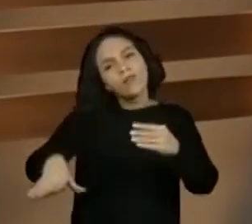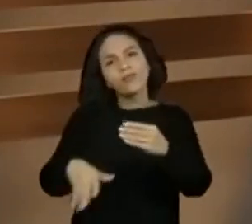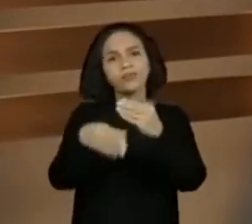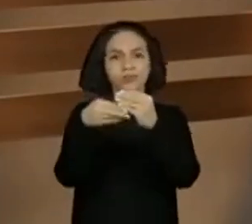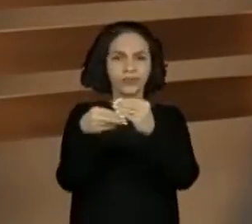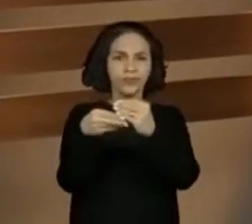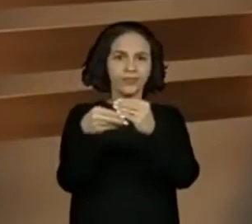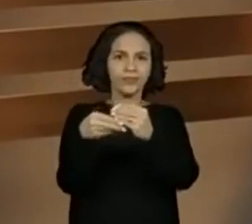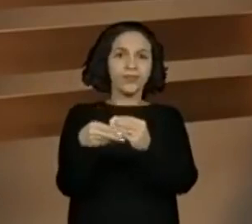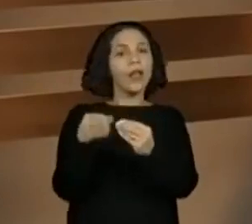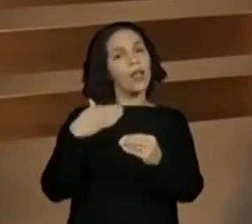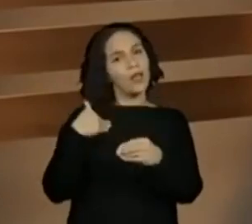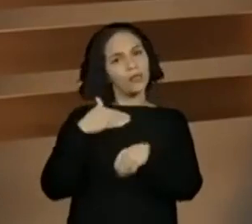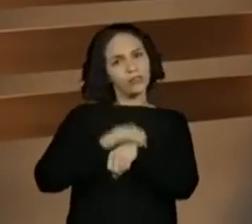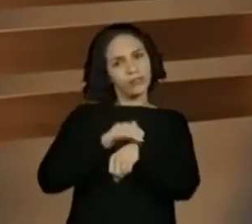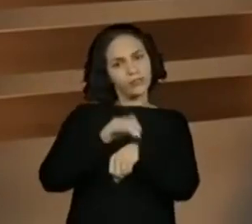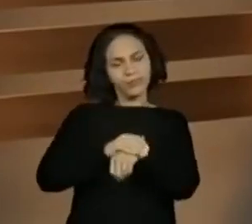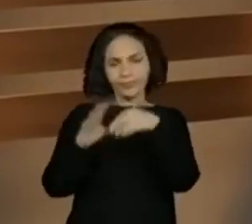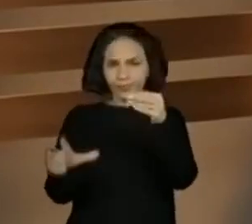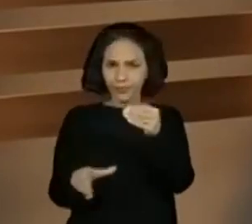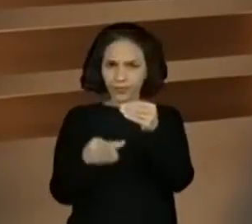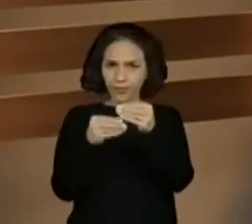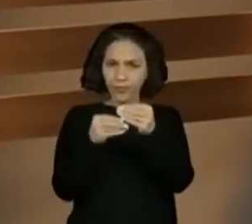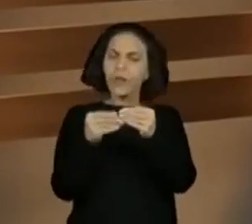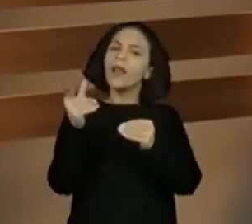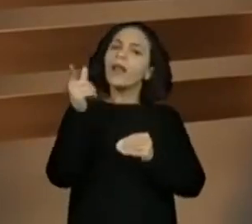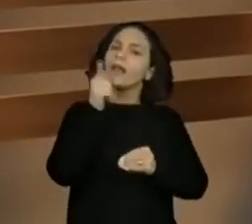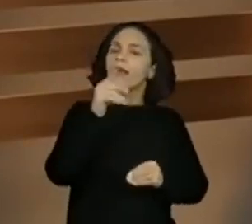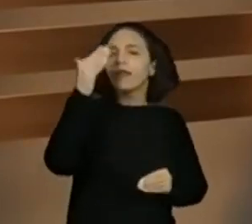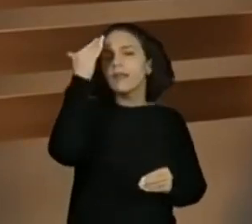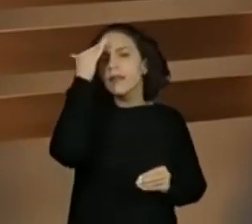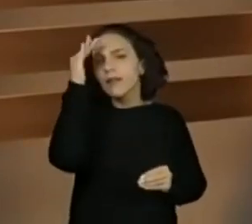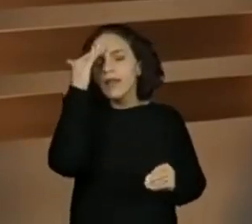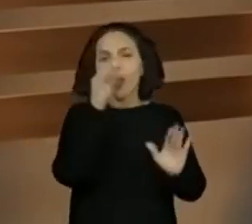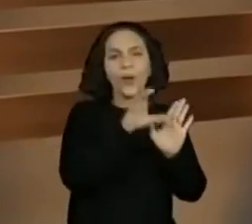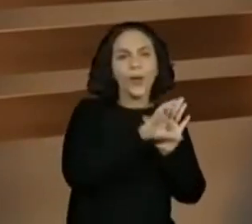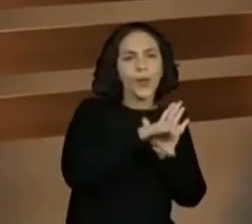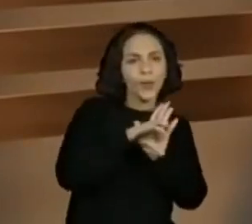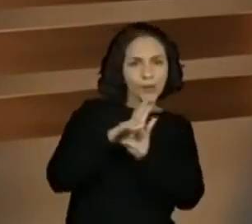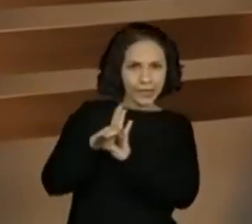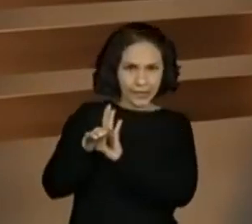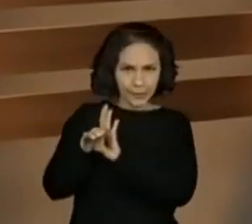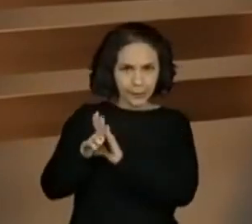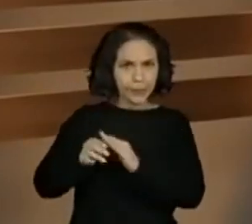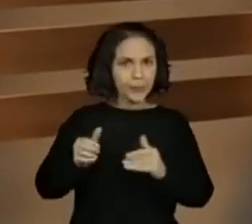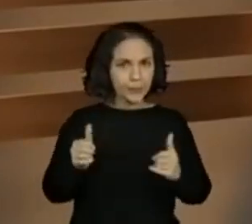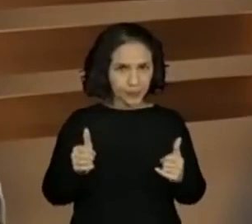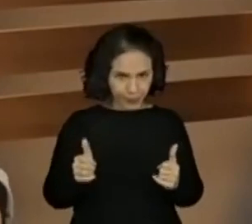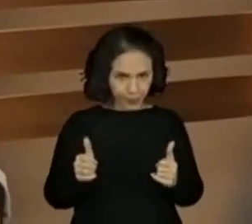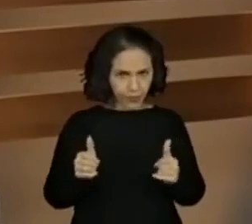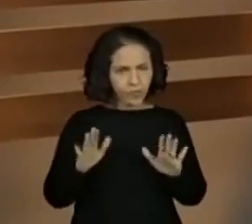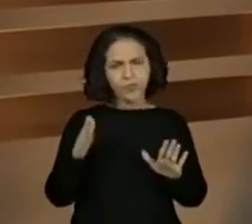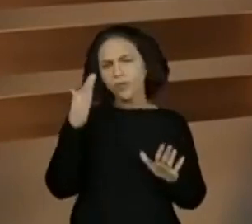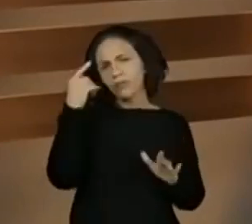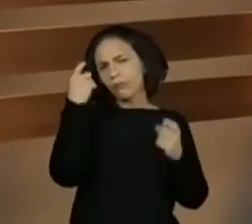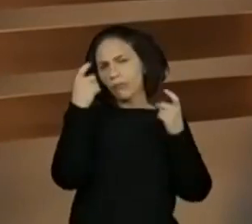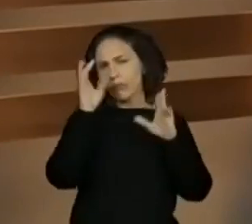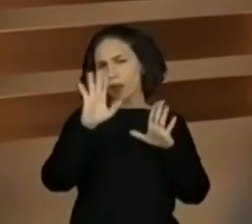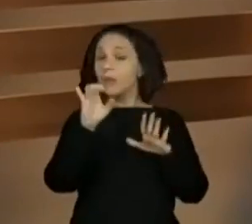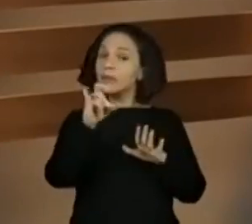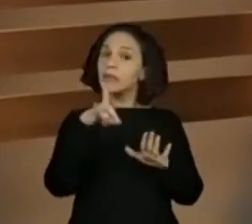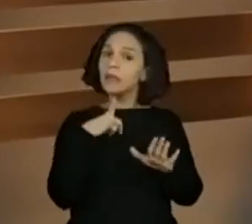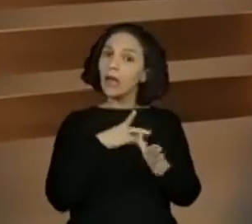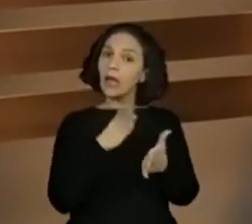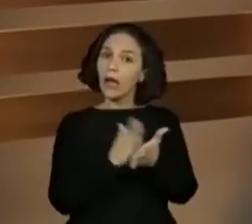introduzidas por mim para a gente compreender o conceito, ok? Então assim, não se preocupa. Se você tiver o